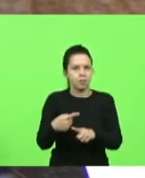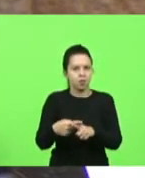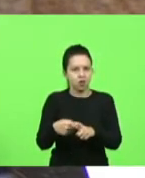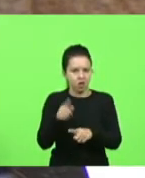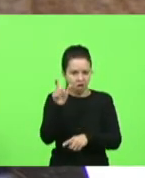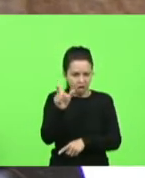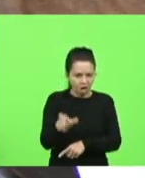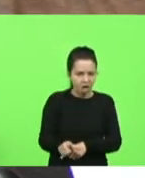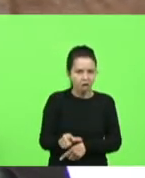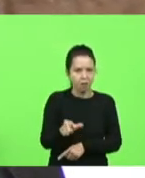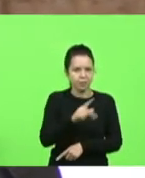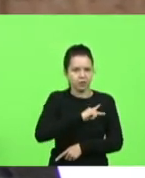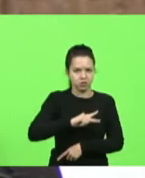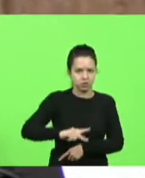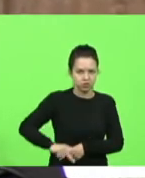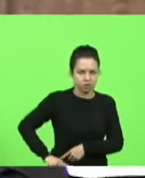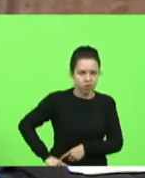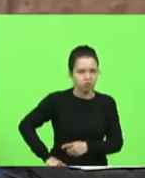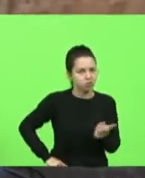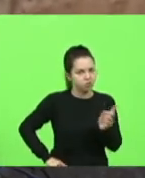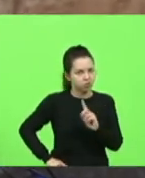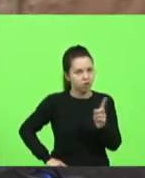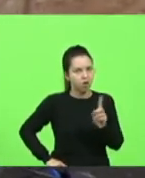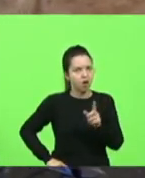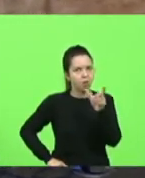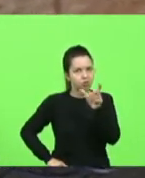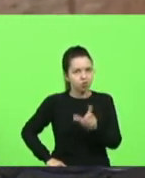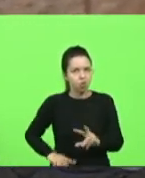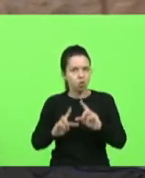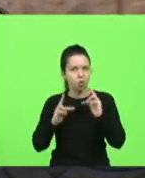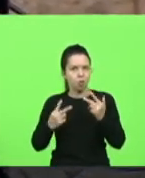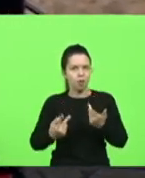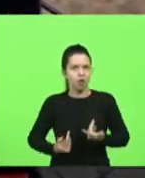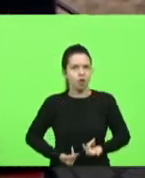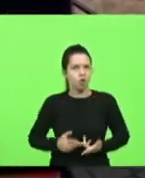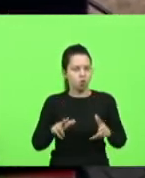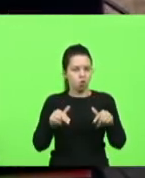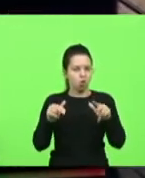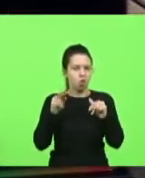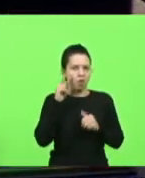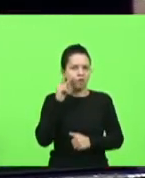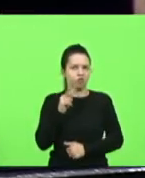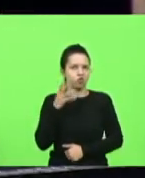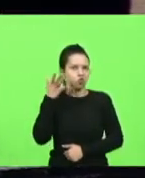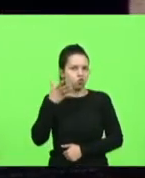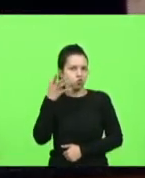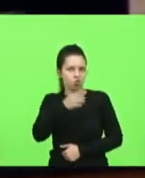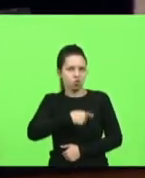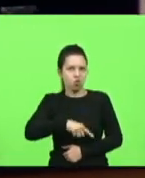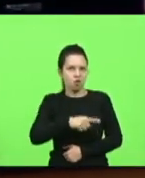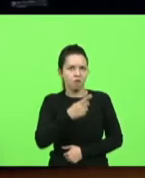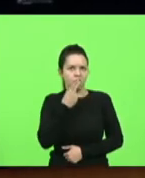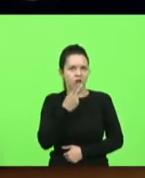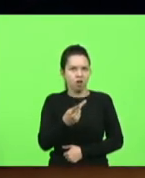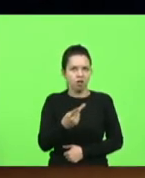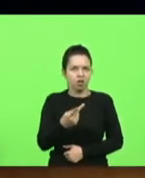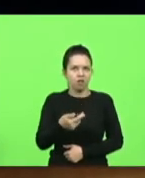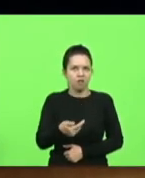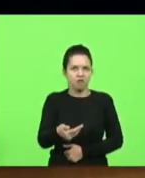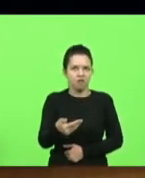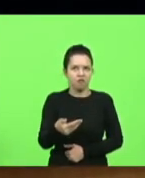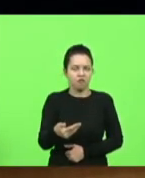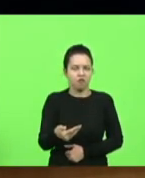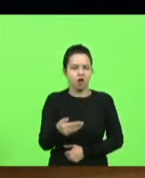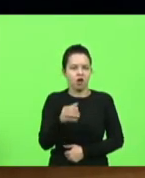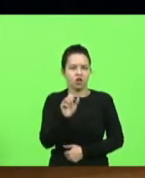foi desferida contra um ser humano e nunca ouvi discurso de nenhum de nós aqui falando em colocar extraquinina